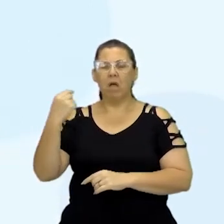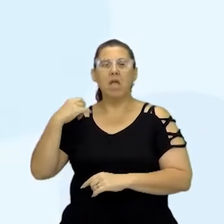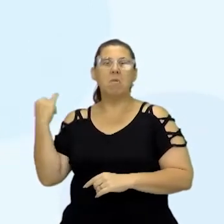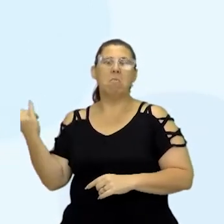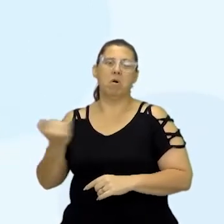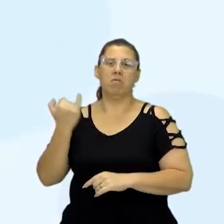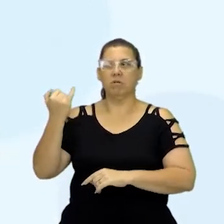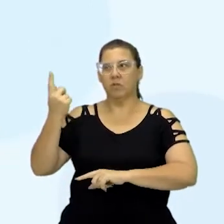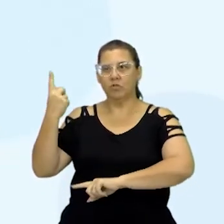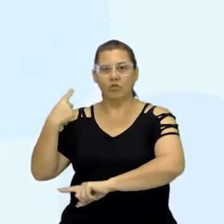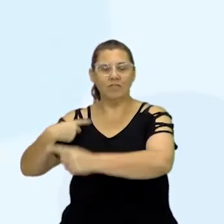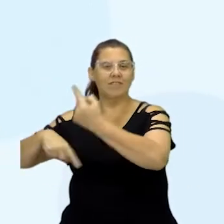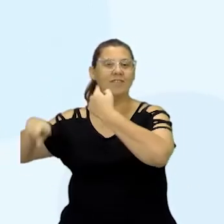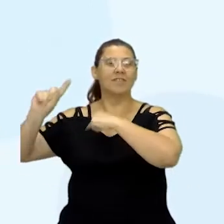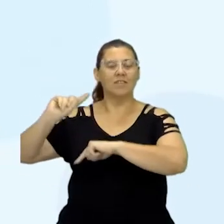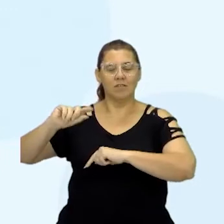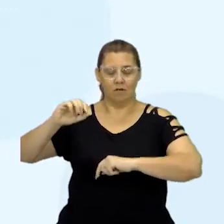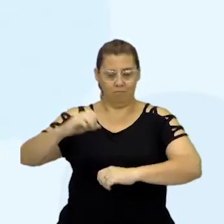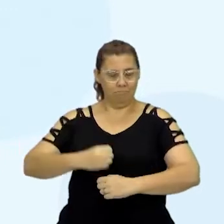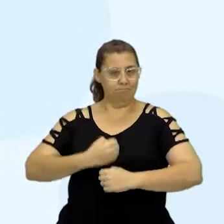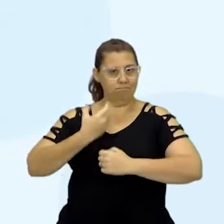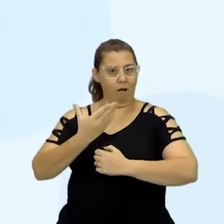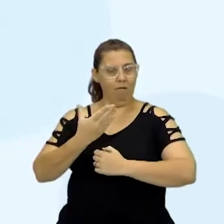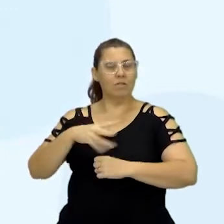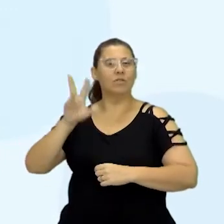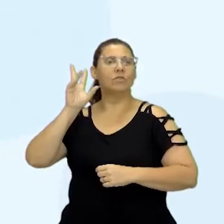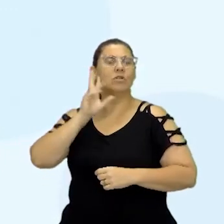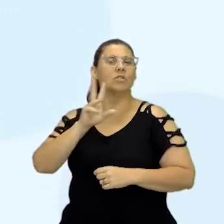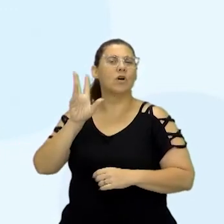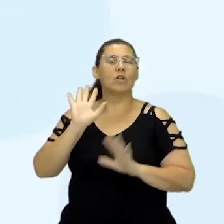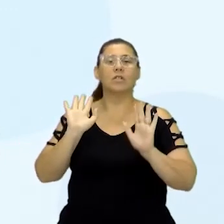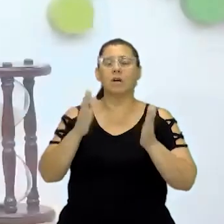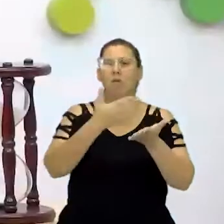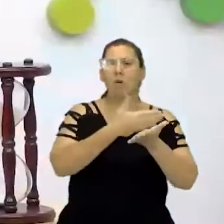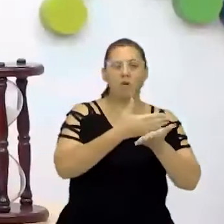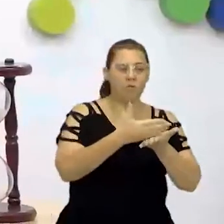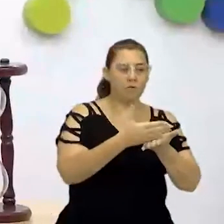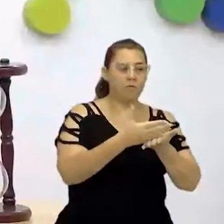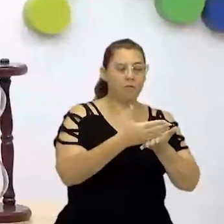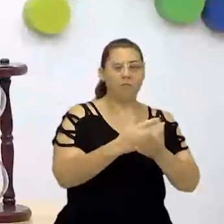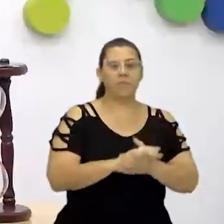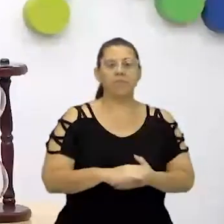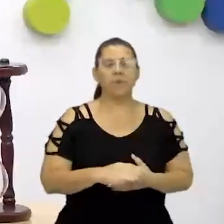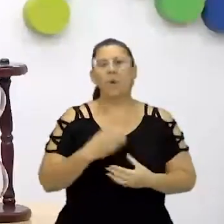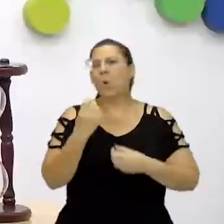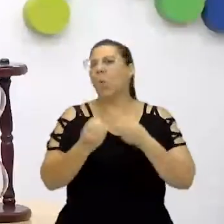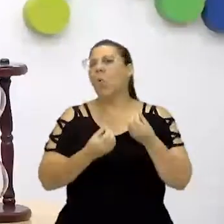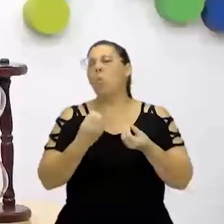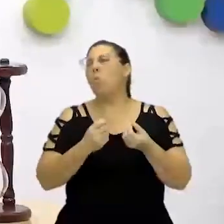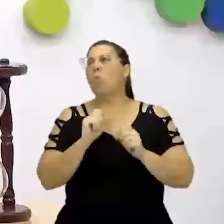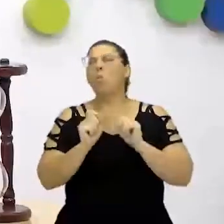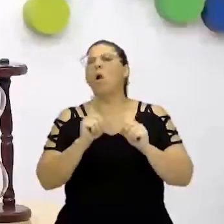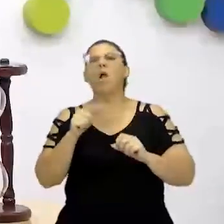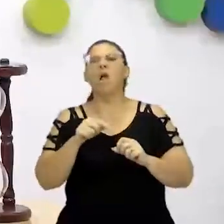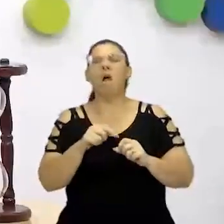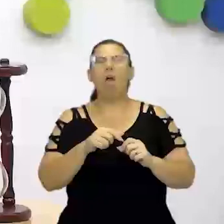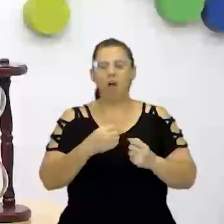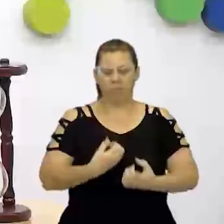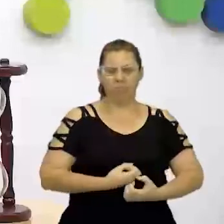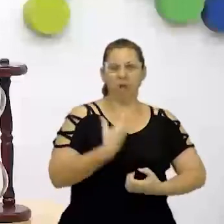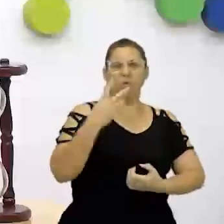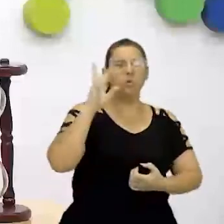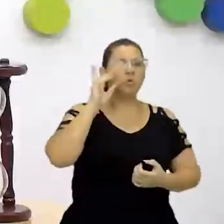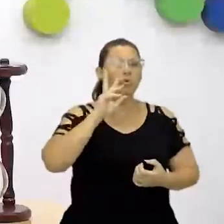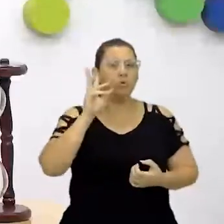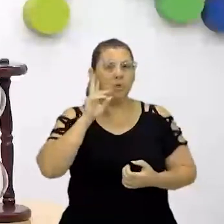se desenvolver a atitude historiadora. Então, eu vou começar assim, né? Poxa, o que é essa atitude historiadora? Primeiro, deixa eu falar